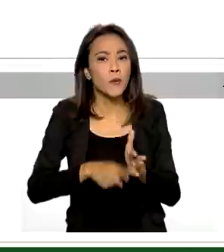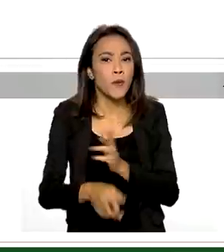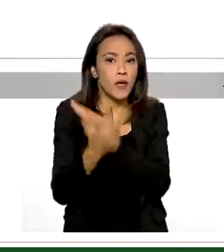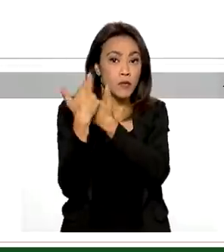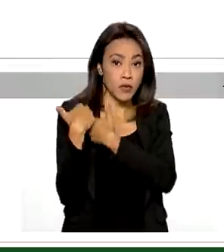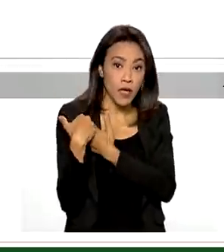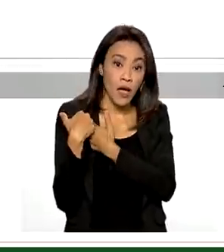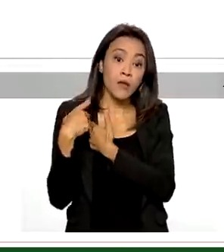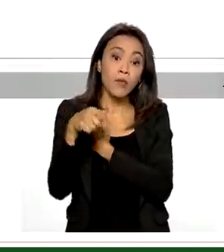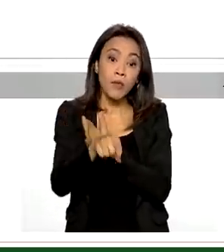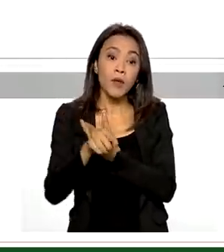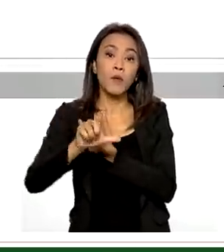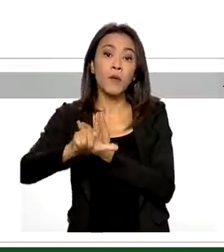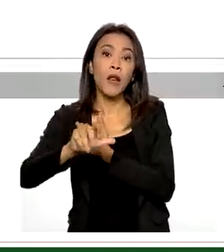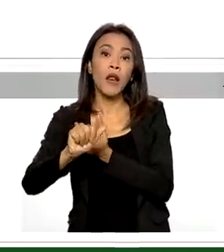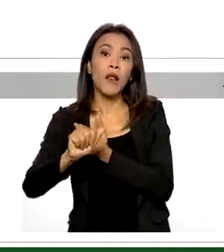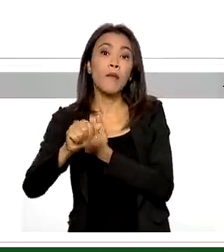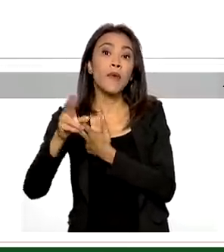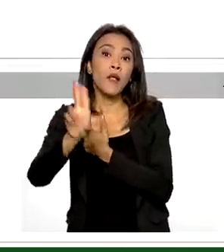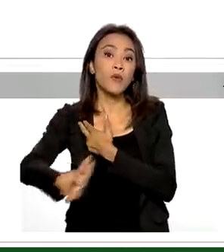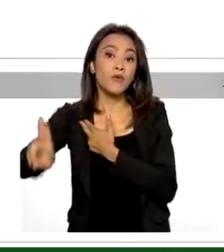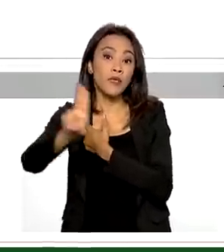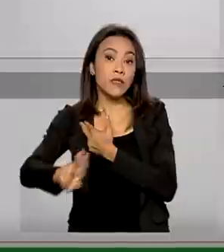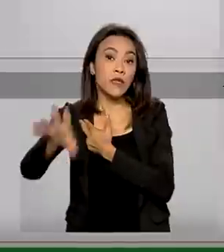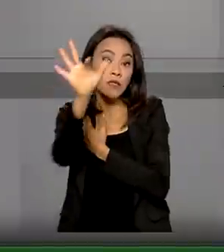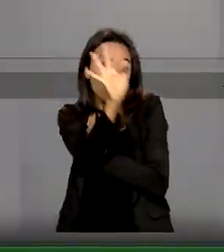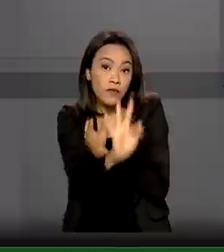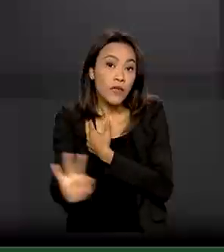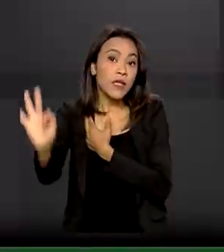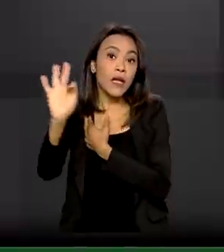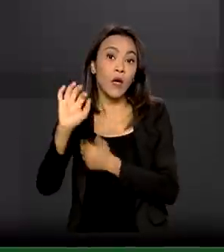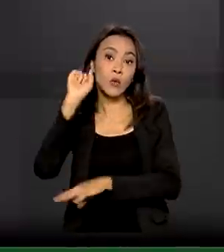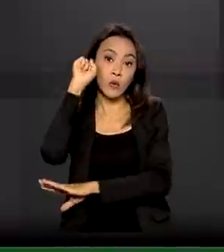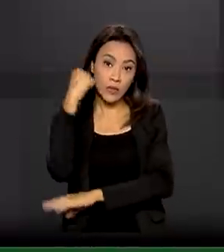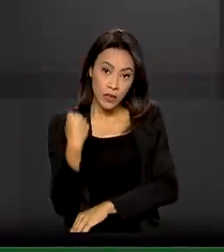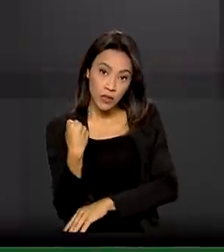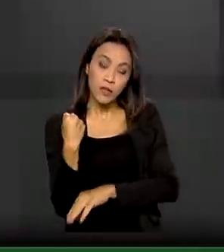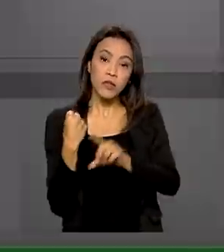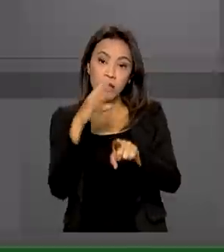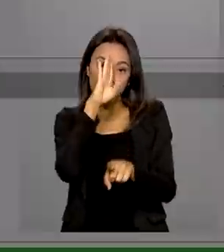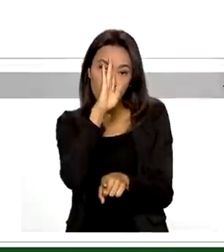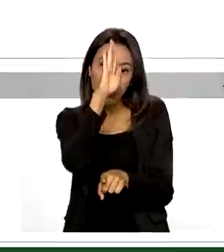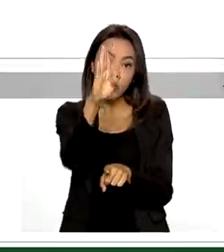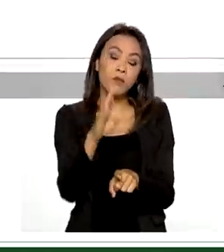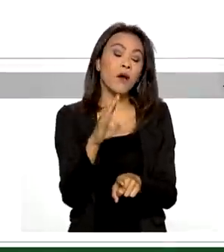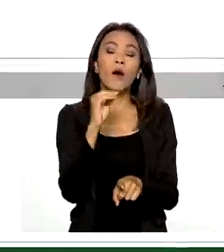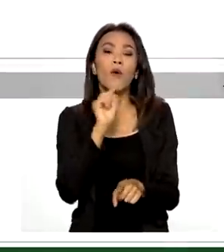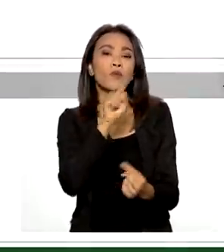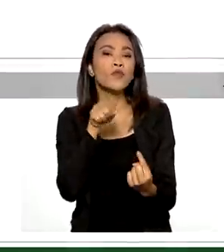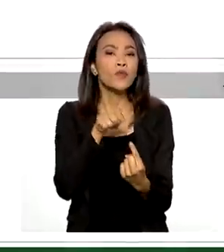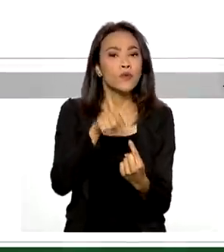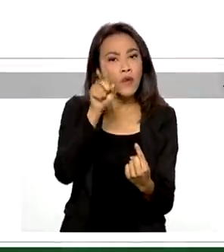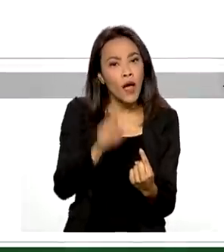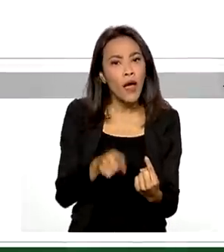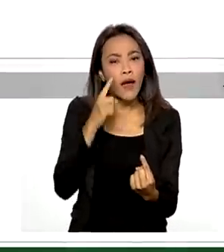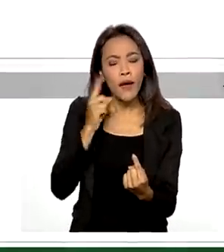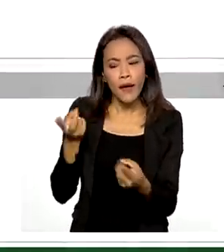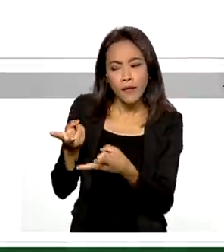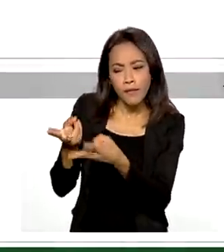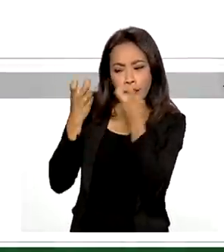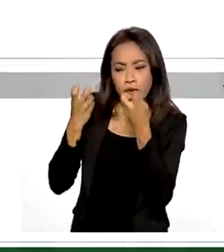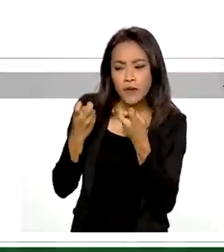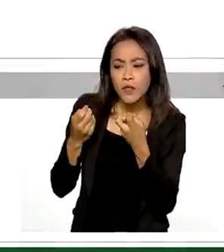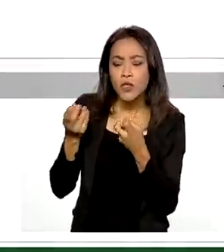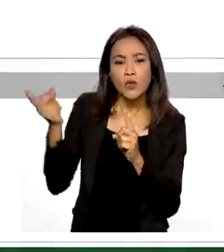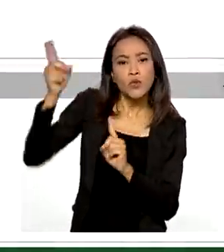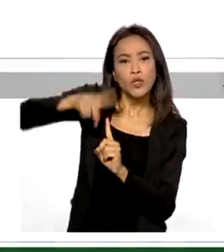de Produtos Florestais e a Universidade Federal de Sergipe. A principal função é ajudar na identificação de madeiras